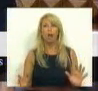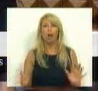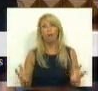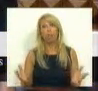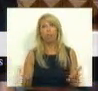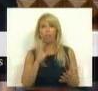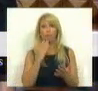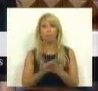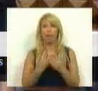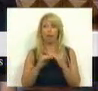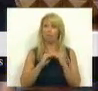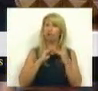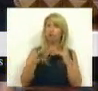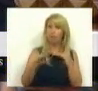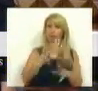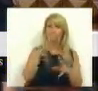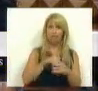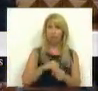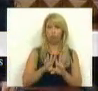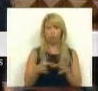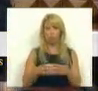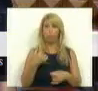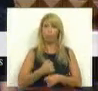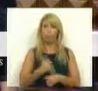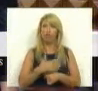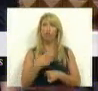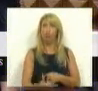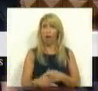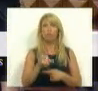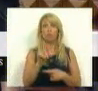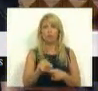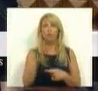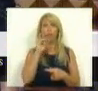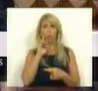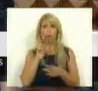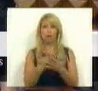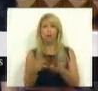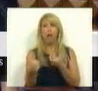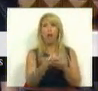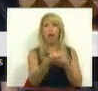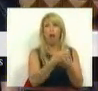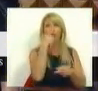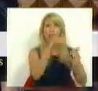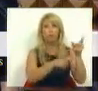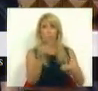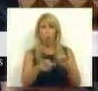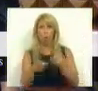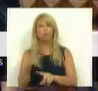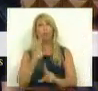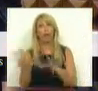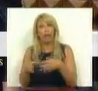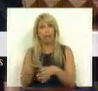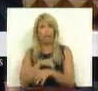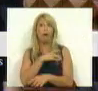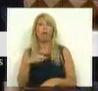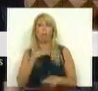no seio dos profissionais e assegurando a relação de proximidade que existe entre as equipas e os utentes, poderemos garantir